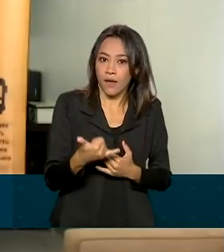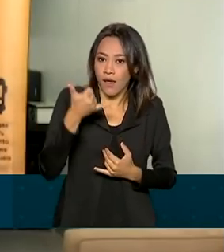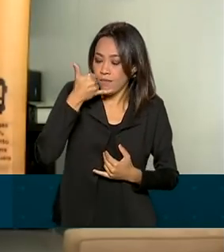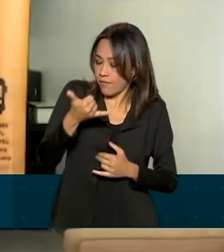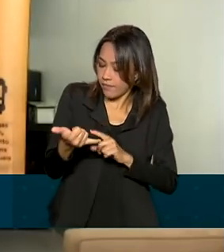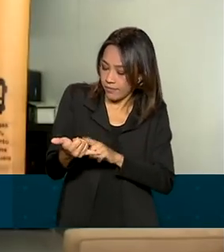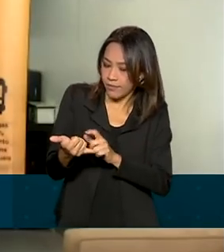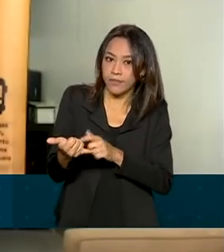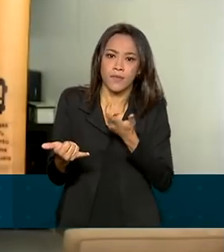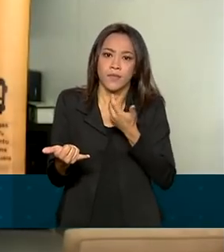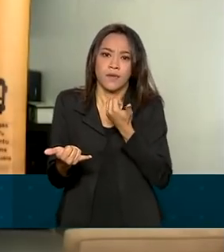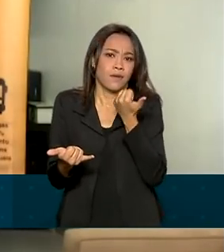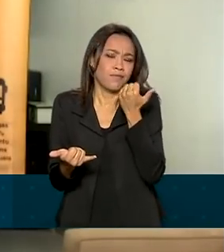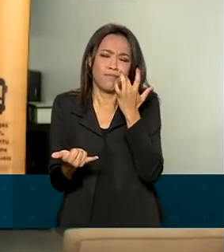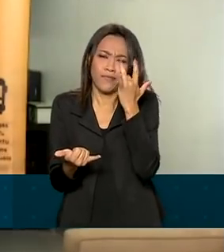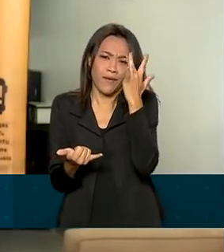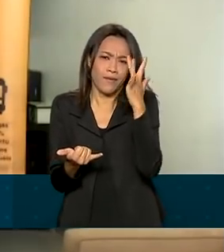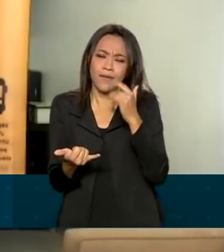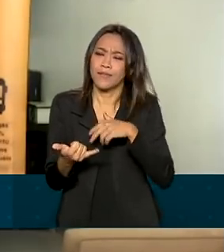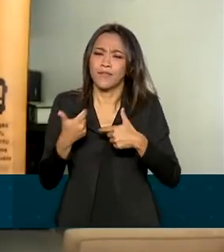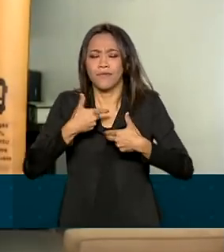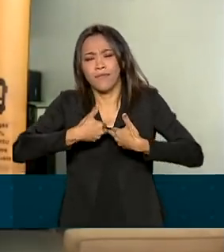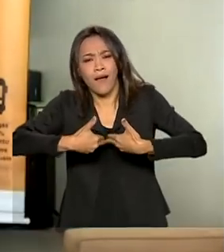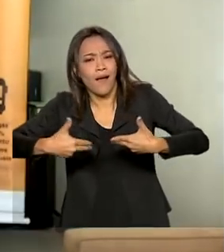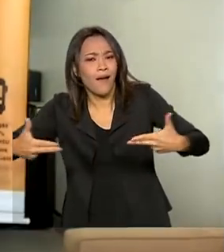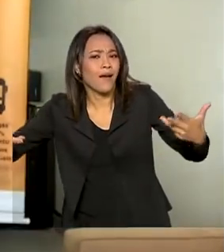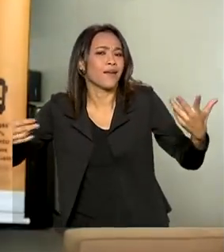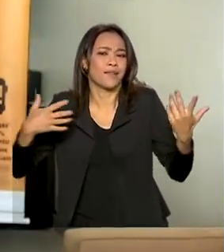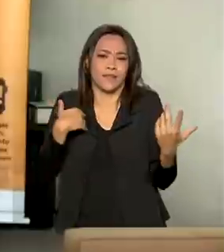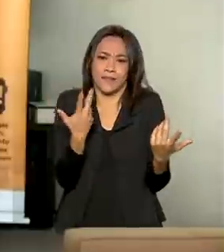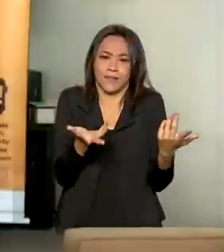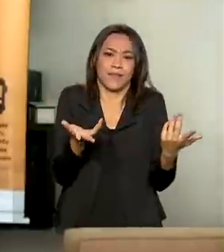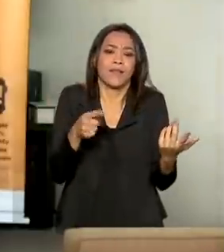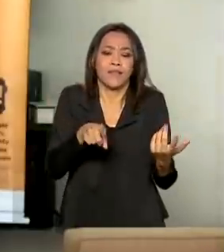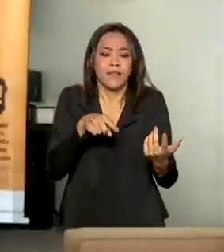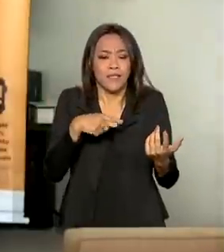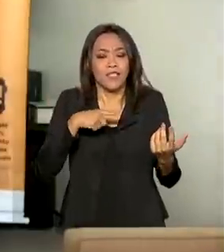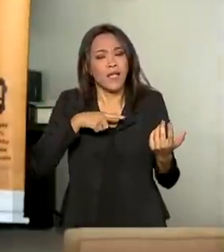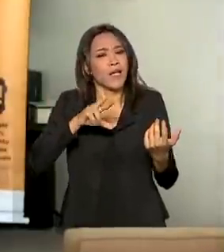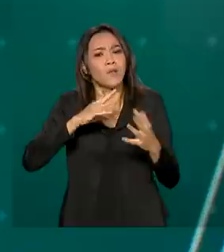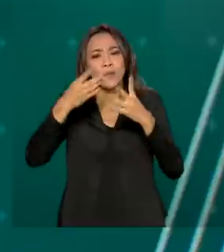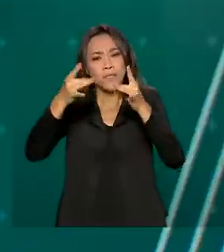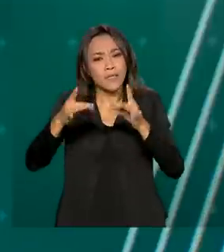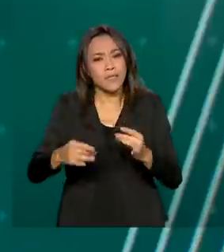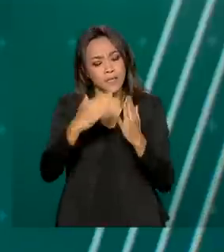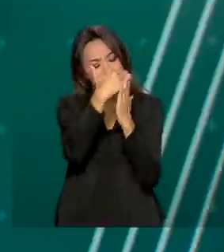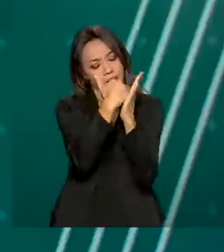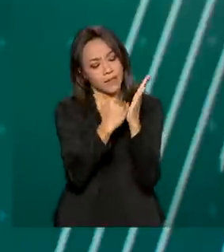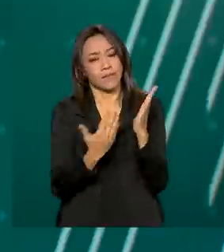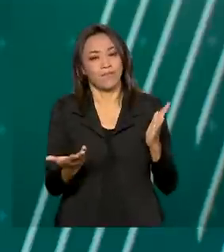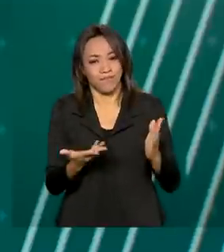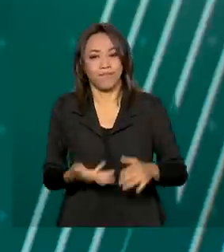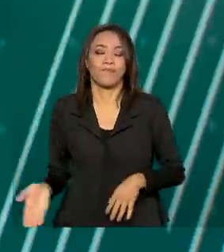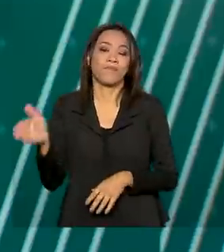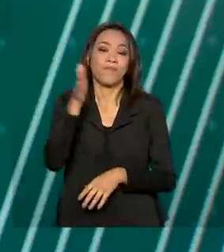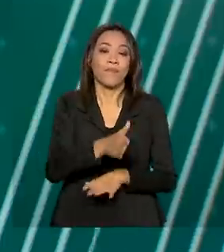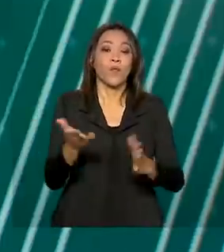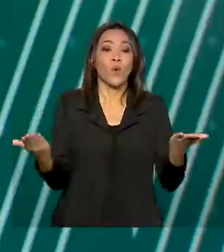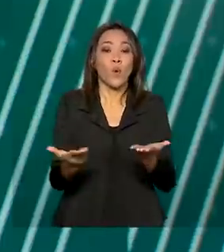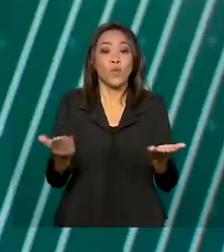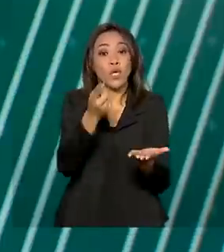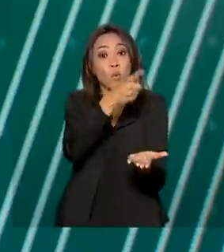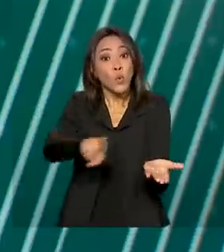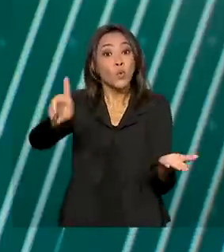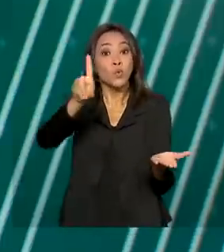e pode desprender todos esses benefícios de muitos outros, que vão estar aqui, todos falados no nosso site. E hoje é o último dia para os